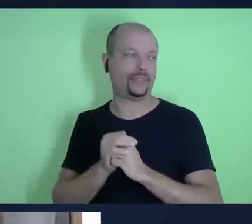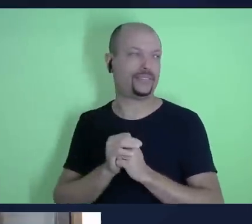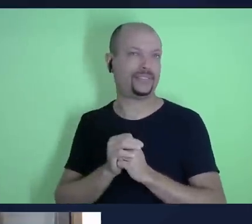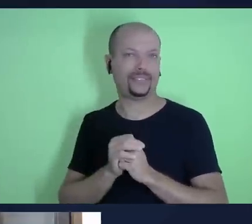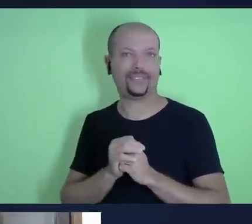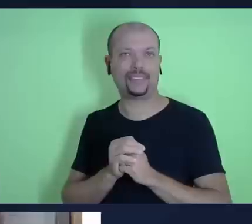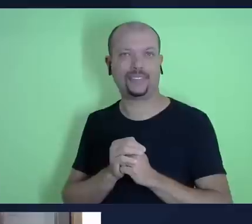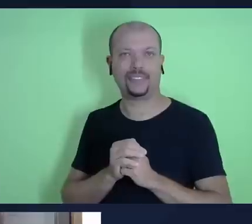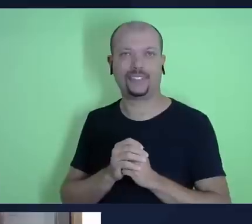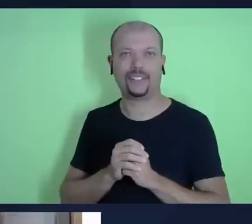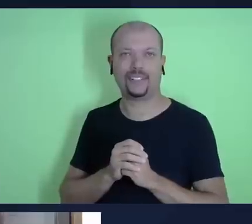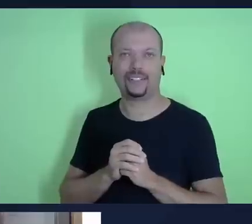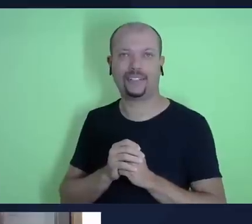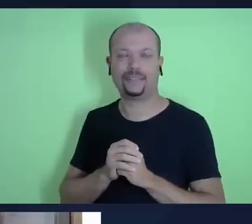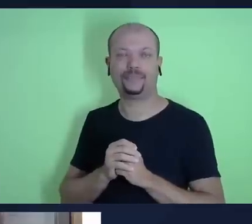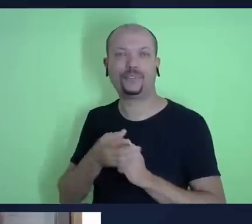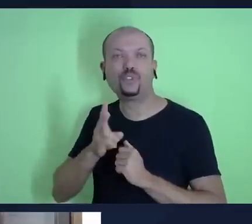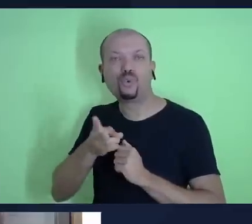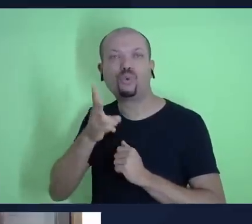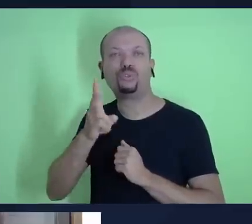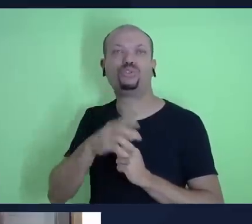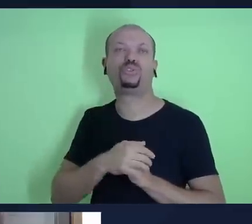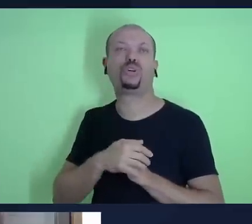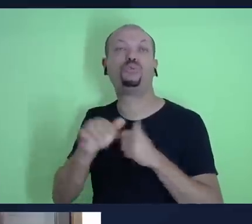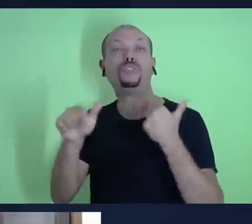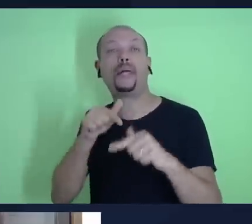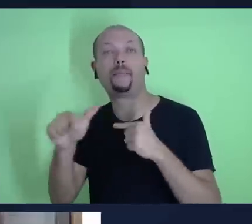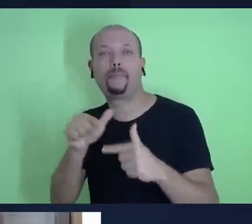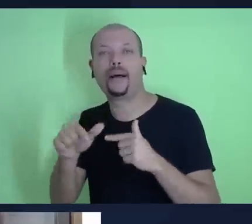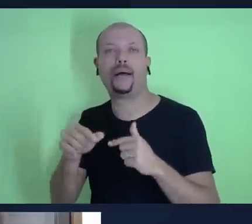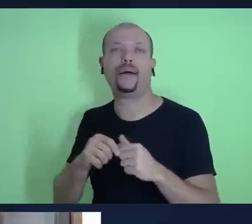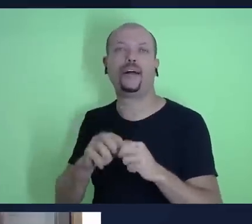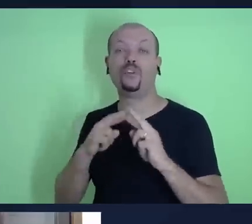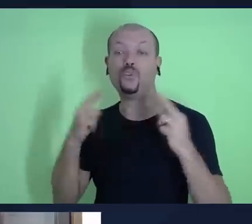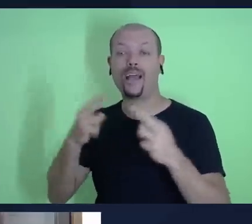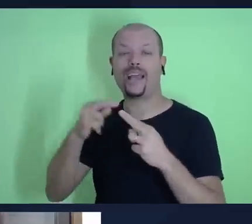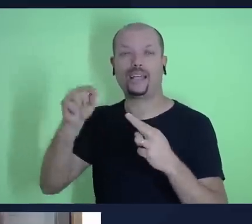na condução da minha causa na construção do meu reino nesse mundo